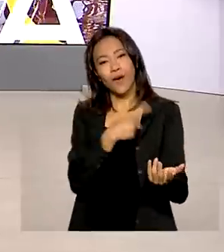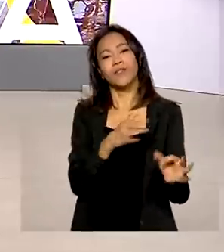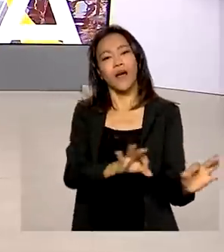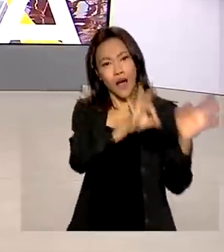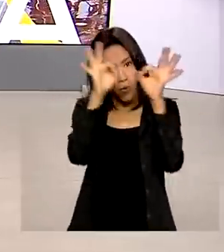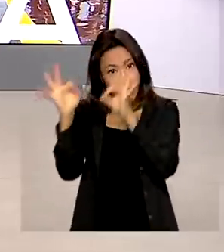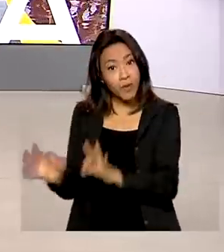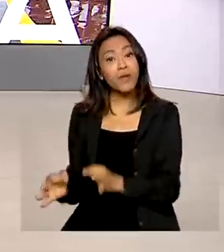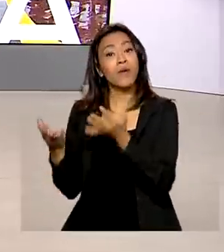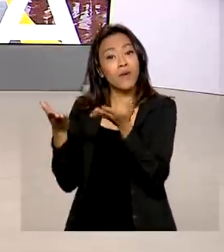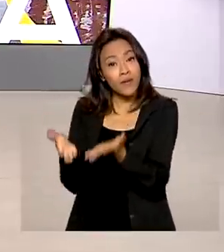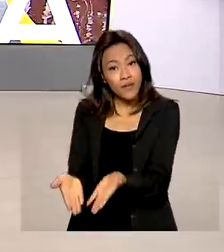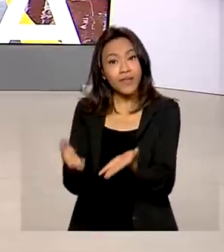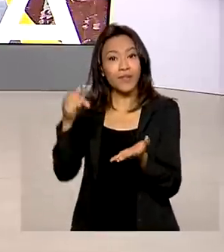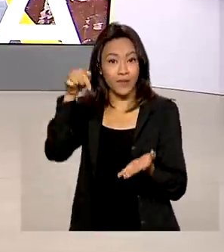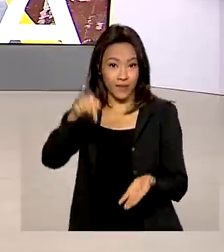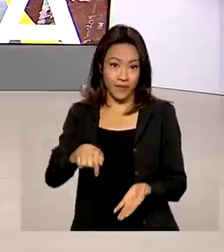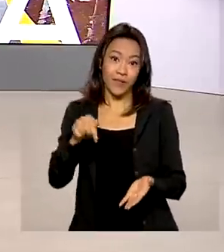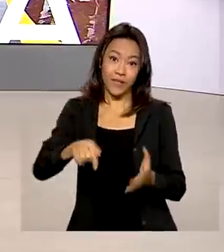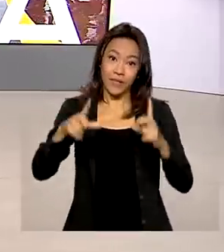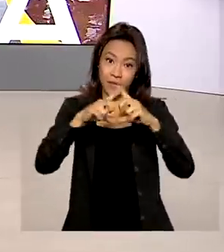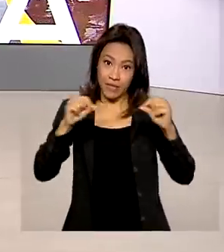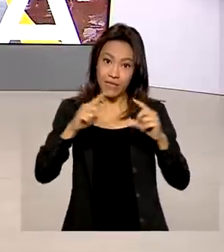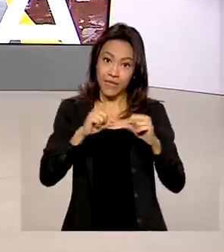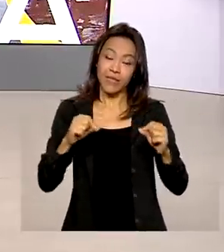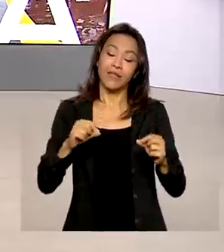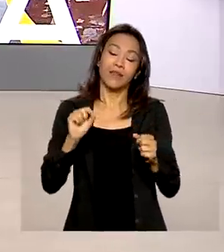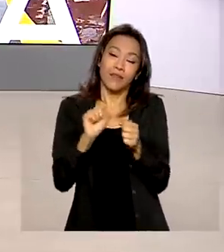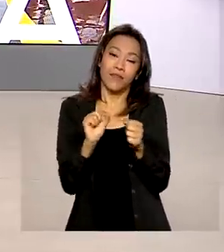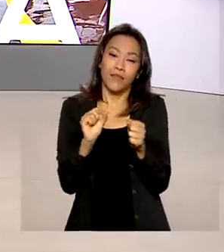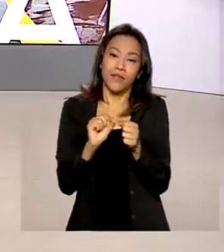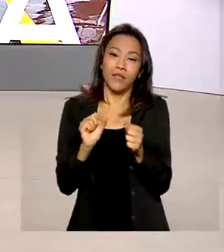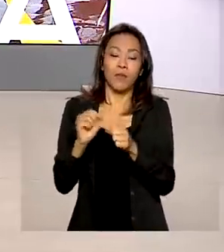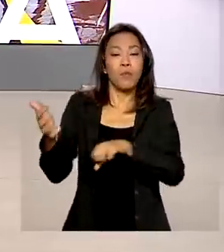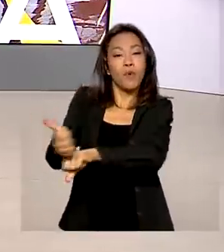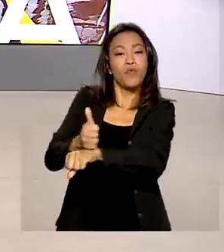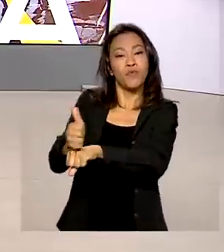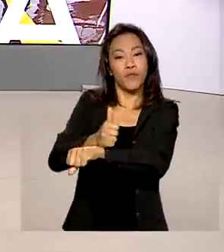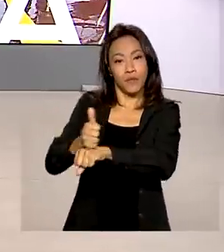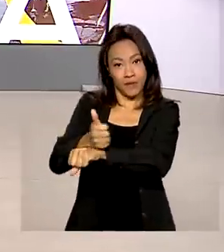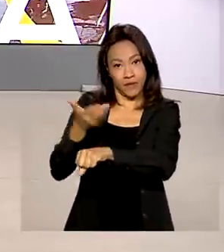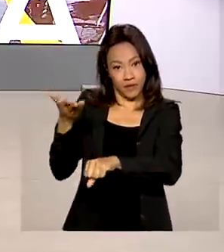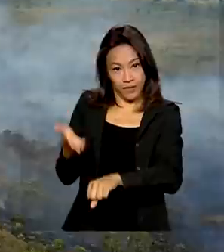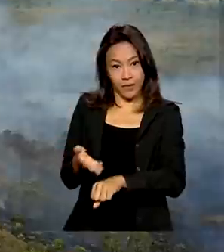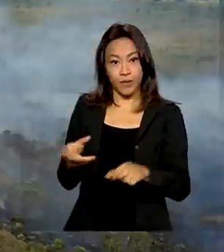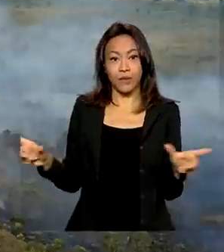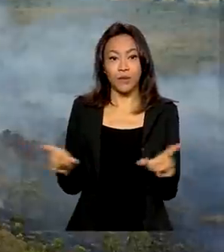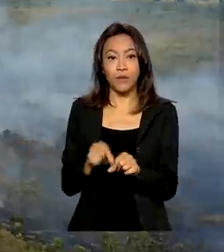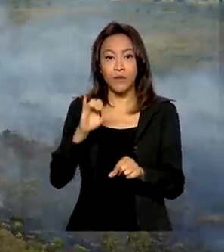procedimento desse tipo no Parque Nacional de Brasília, realizado por brigadistas do ICMBio.